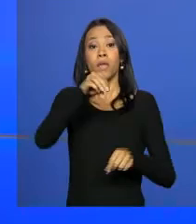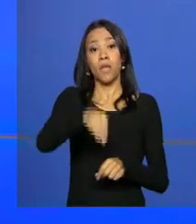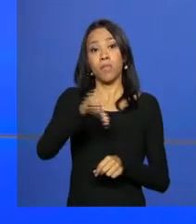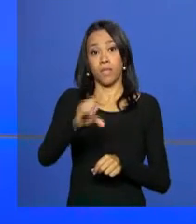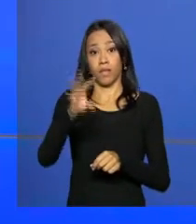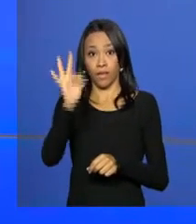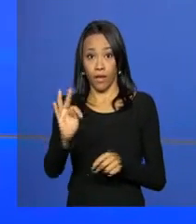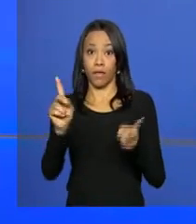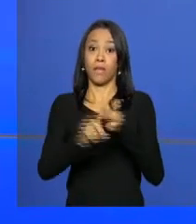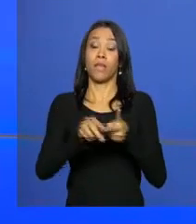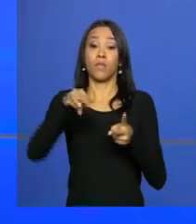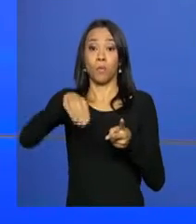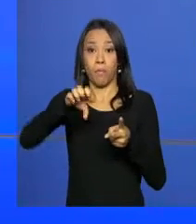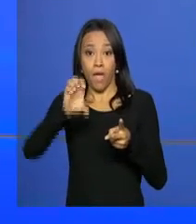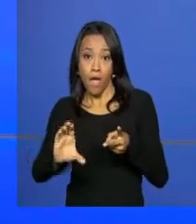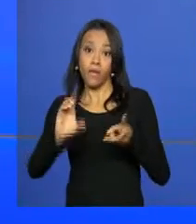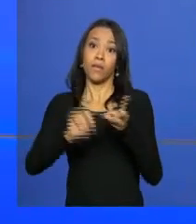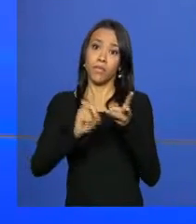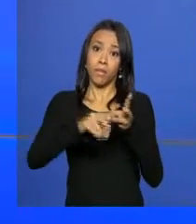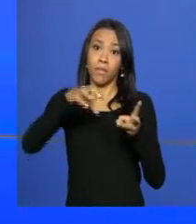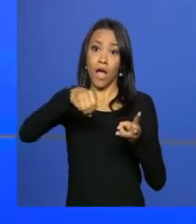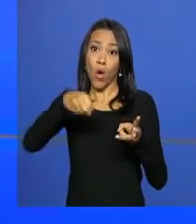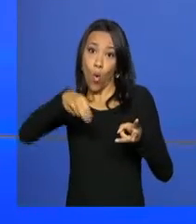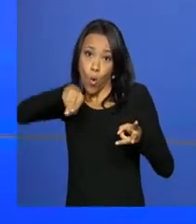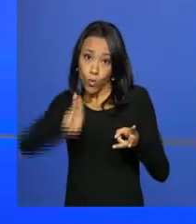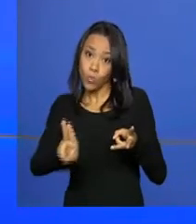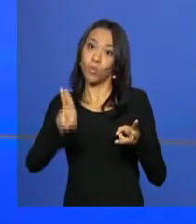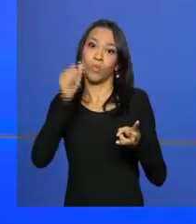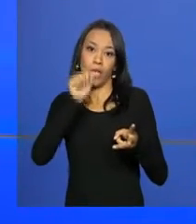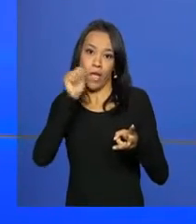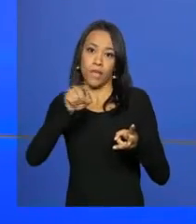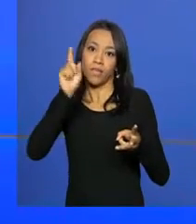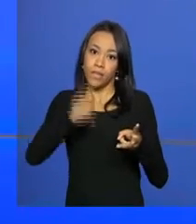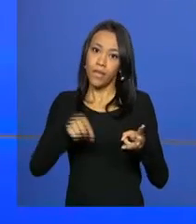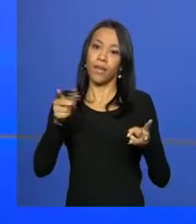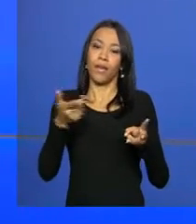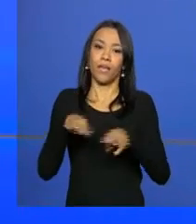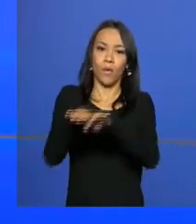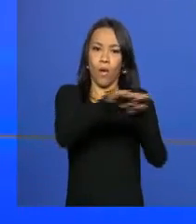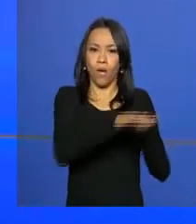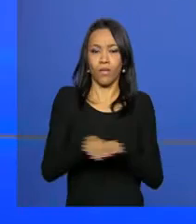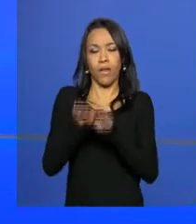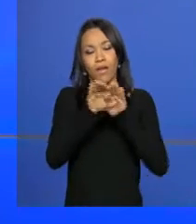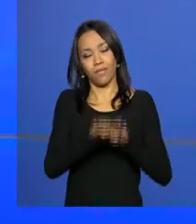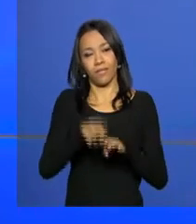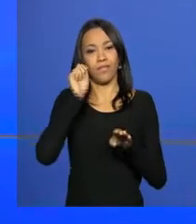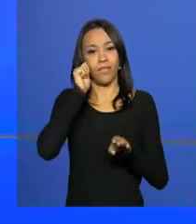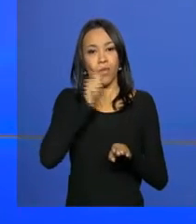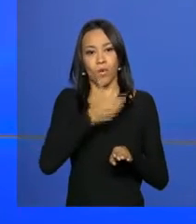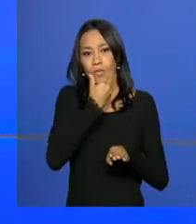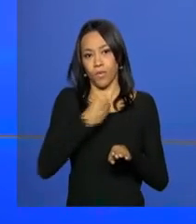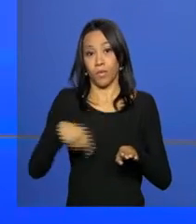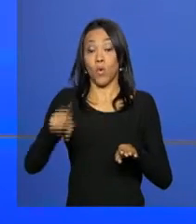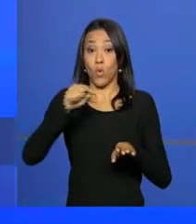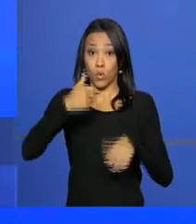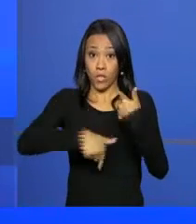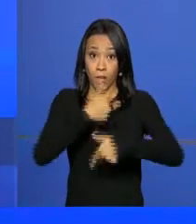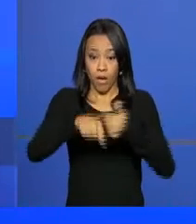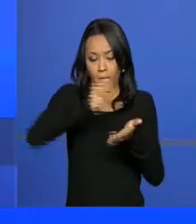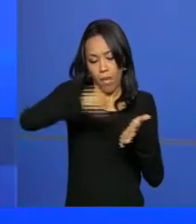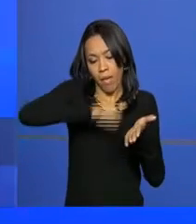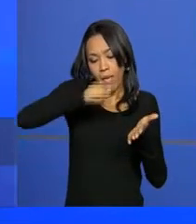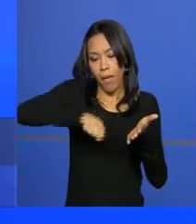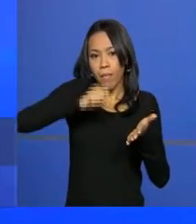Inovação, da Educação e da ONU Mulheres, entidade das Nações Unidas para a Igualdade de Gênero. Os trabalhos devem ser